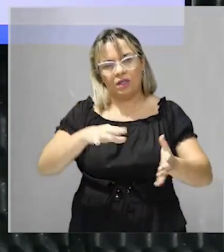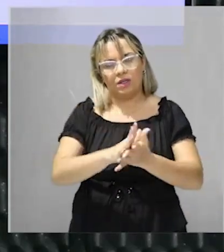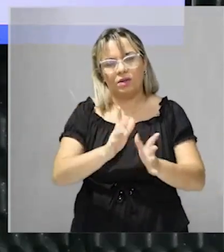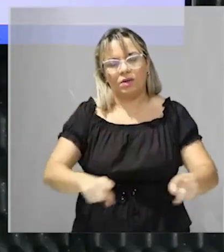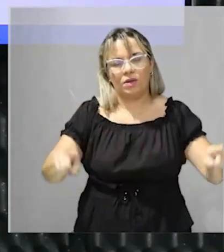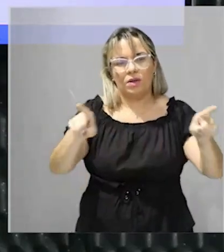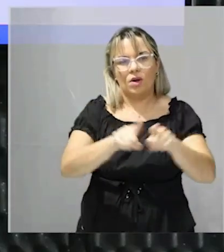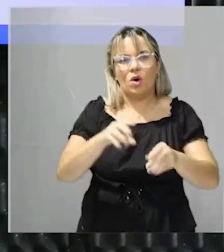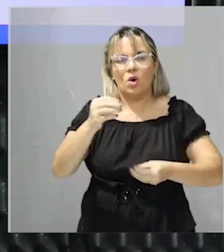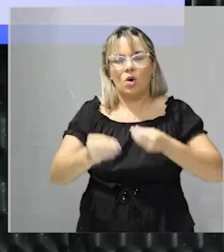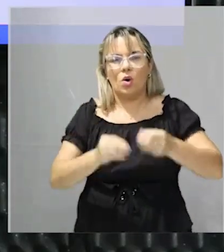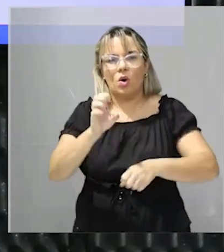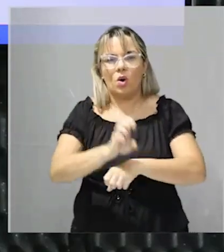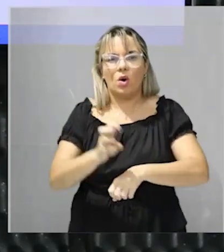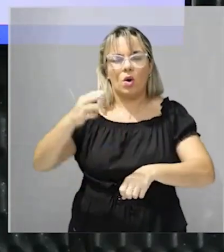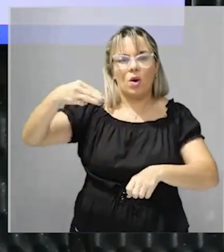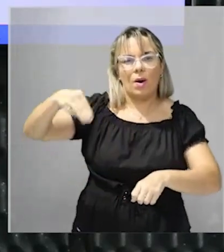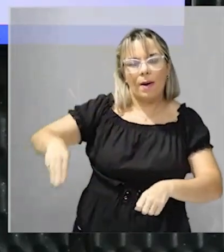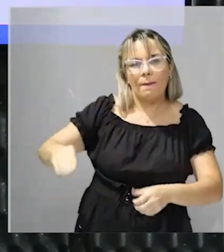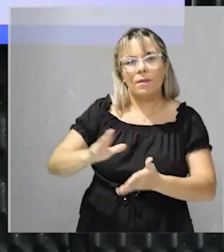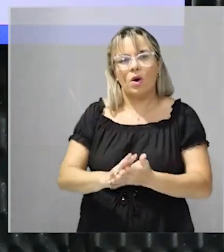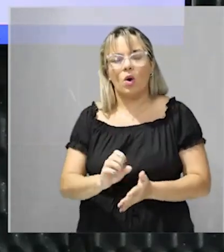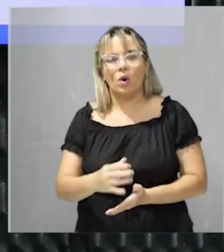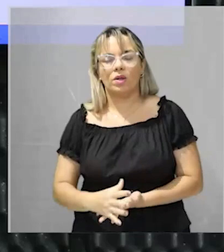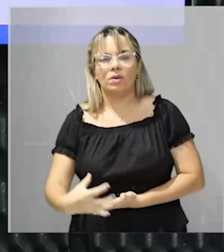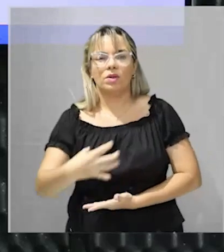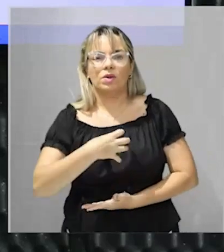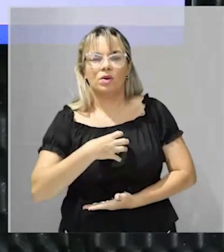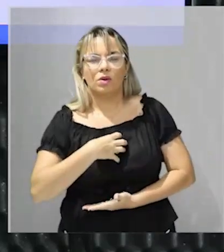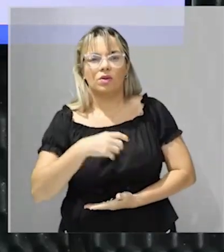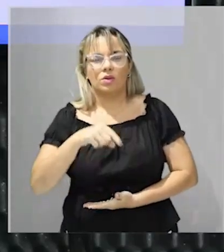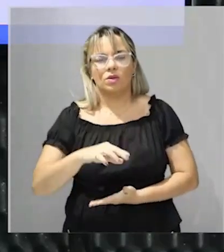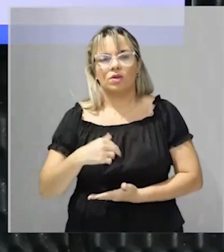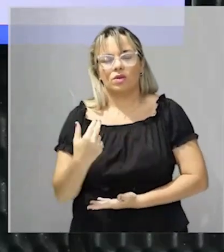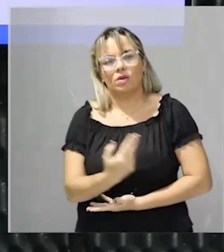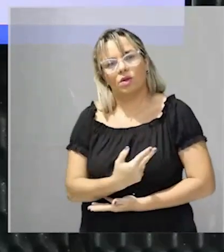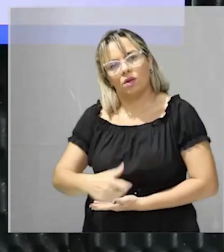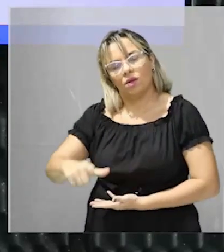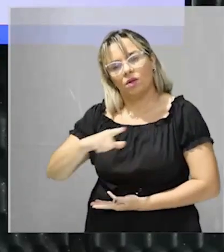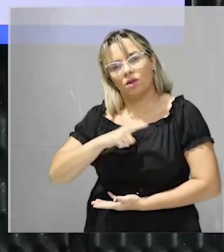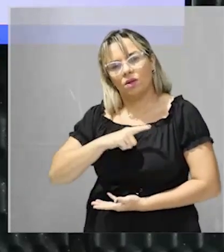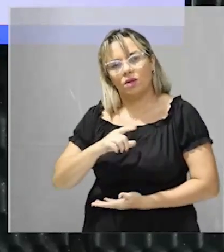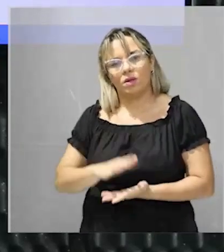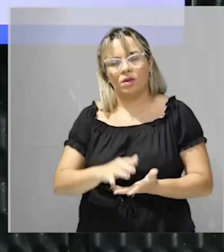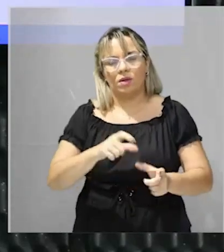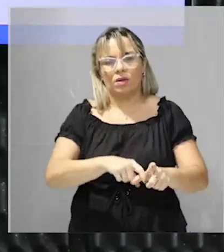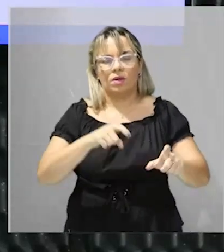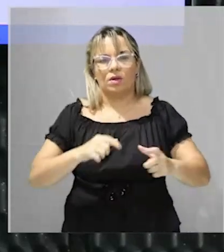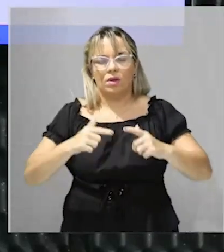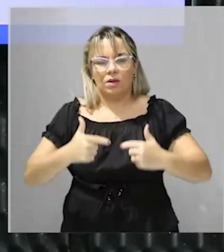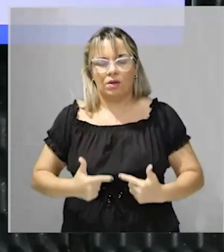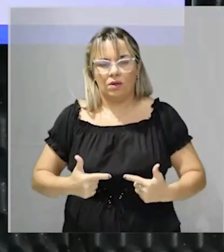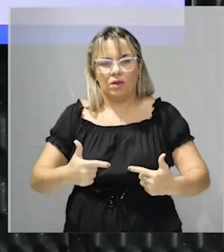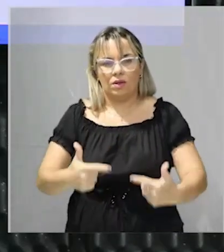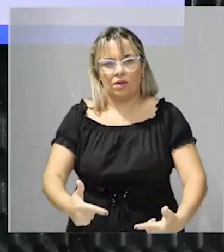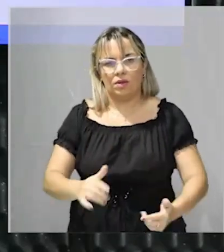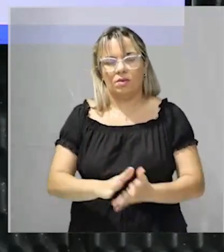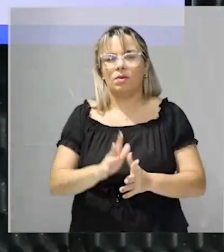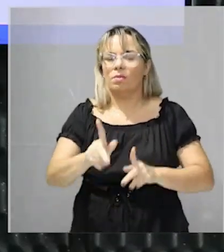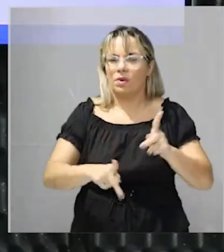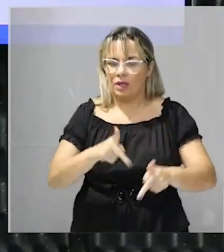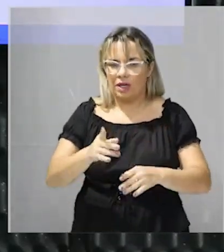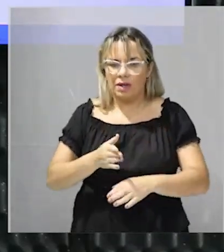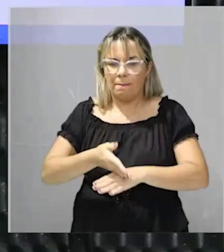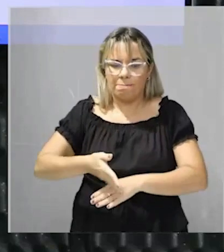como no Maranhão como na Bahia nós temos inclusive nessa independência nessas guerras setores populares